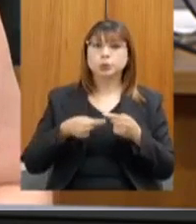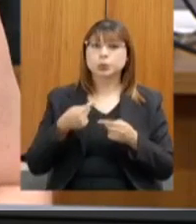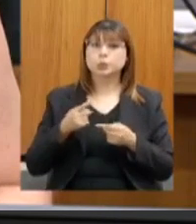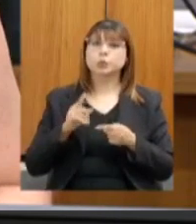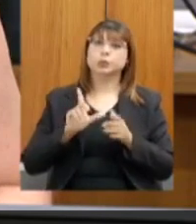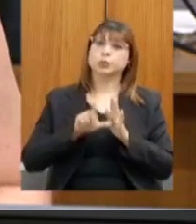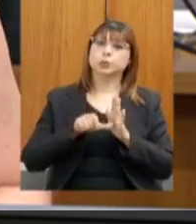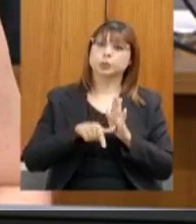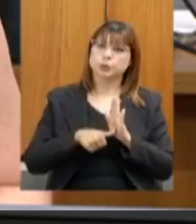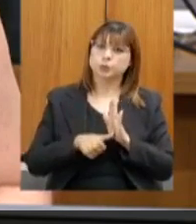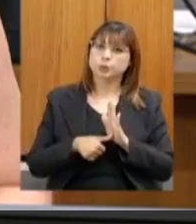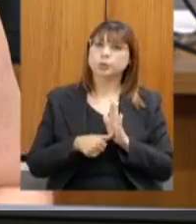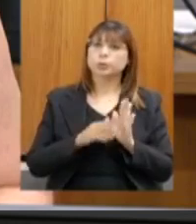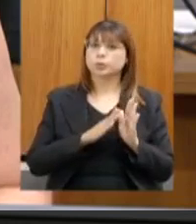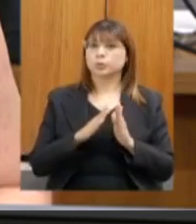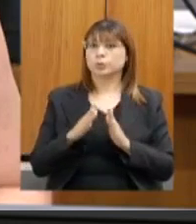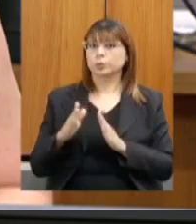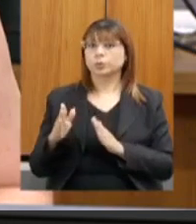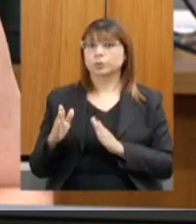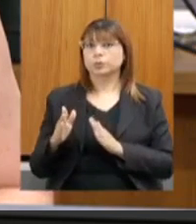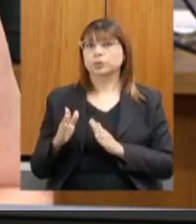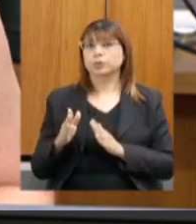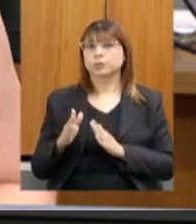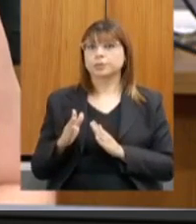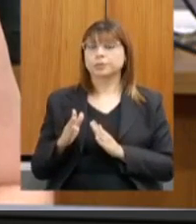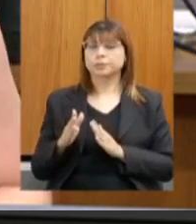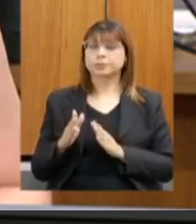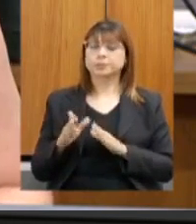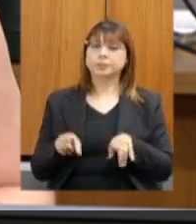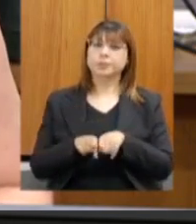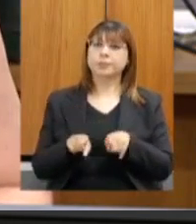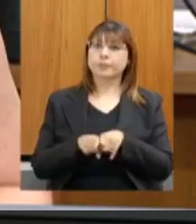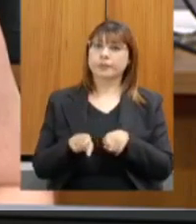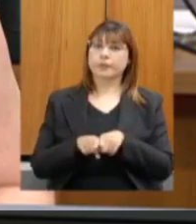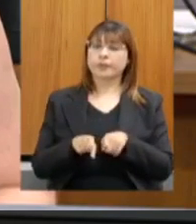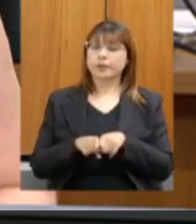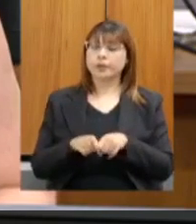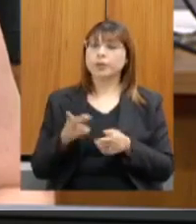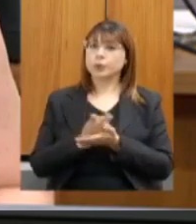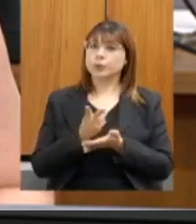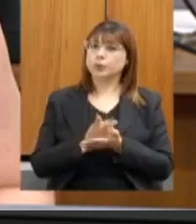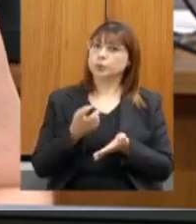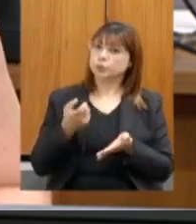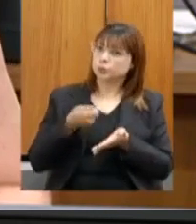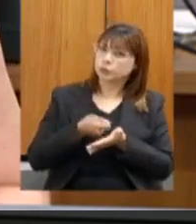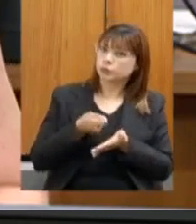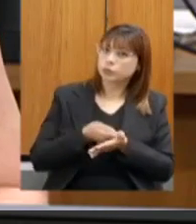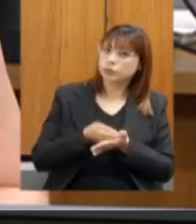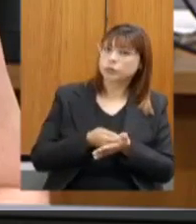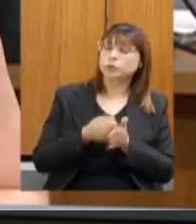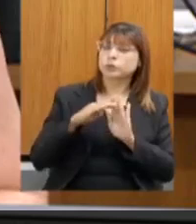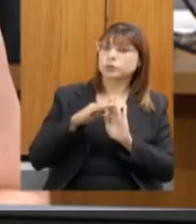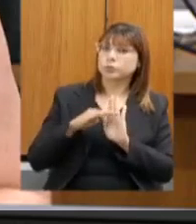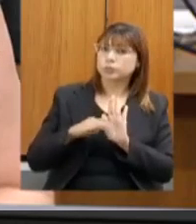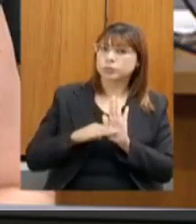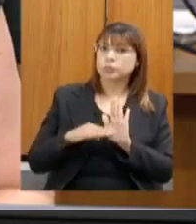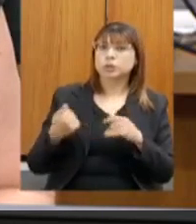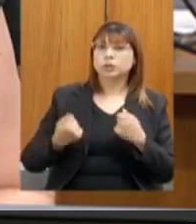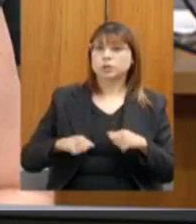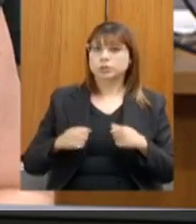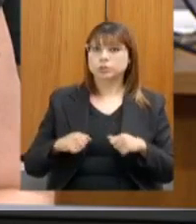ressaltando uma desburocratização, mas que considera todo o rigor, todo o critério que é necessário